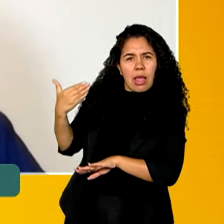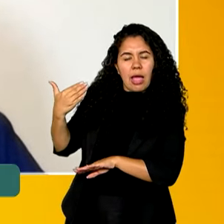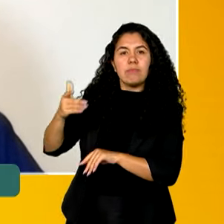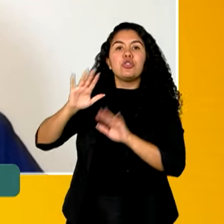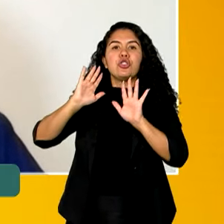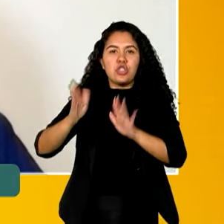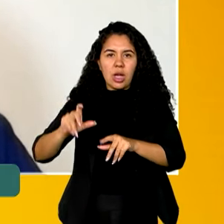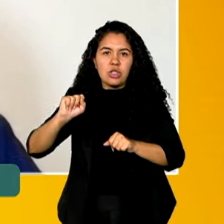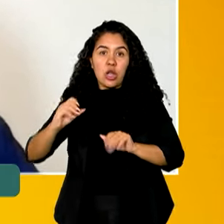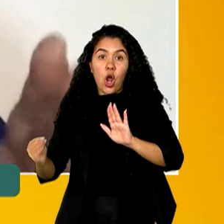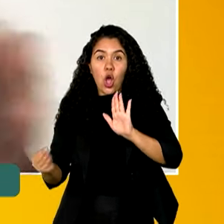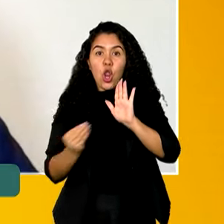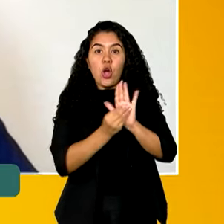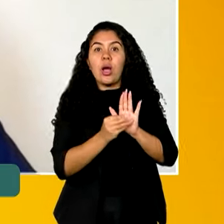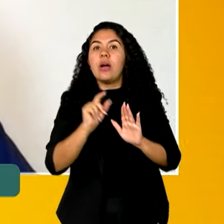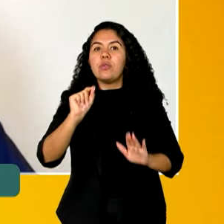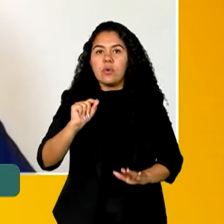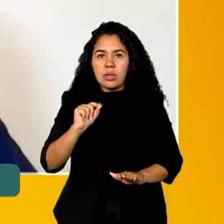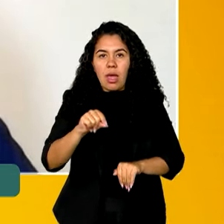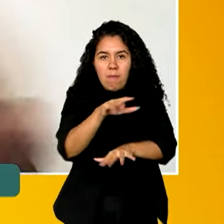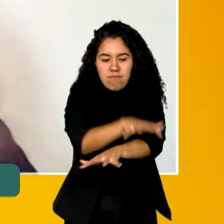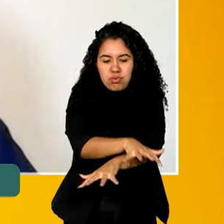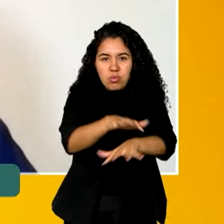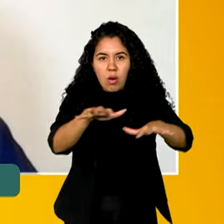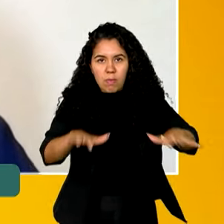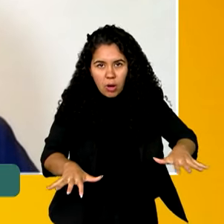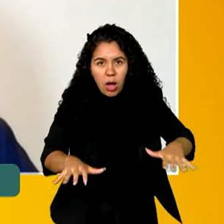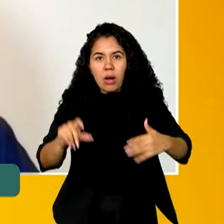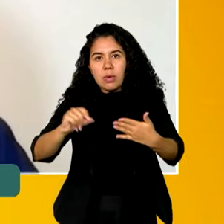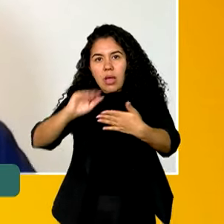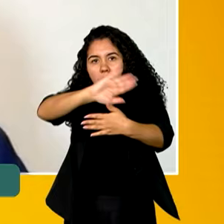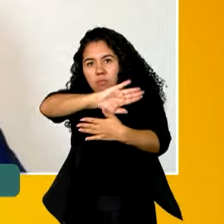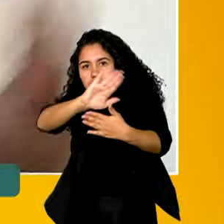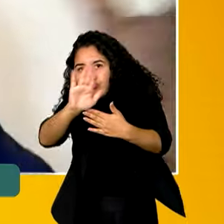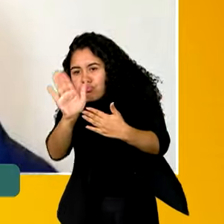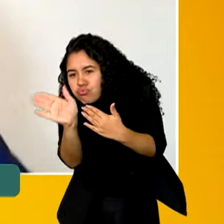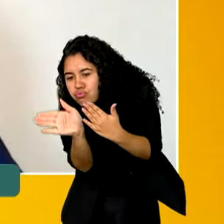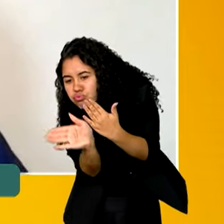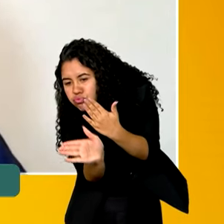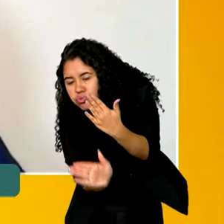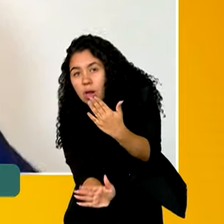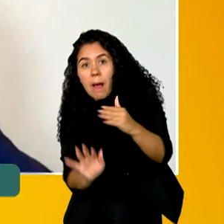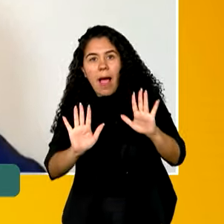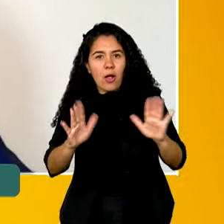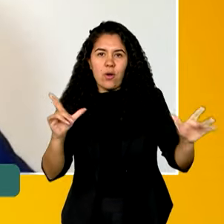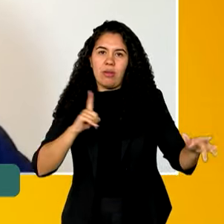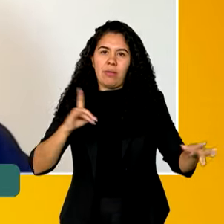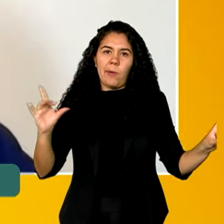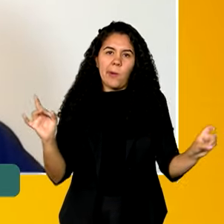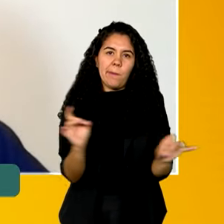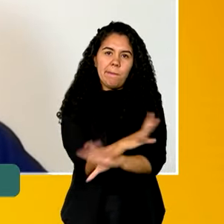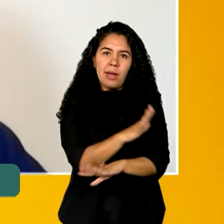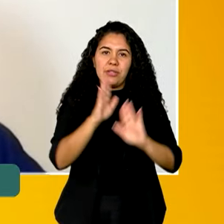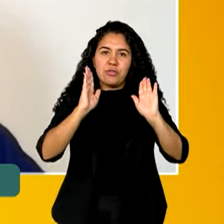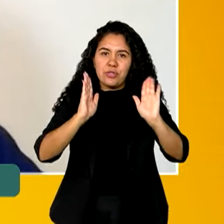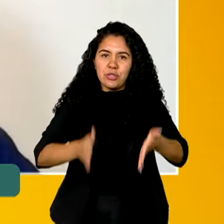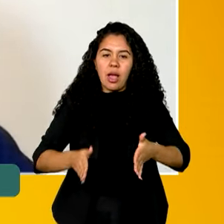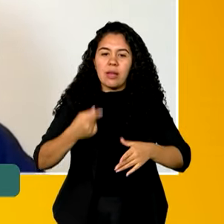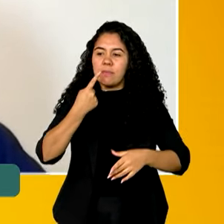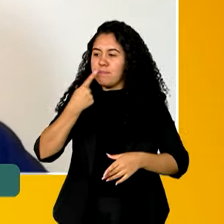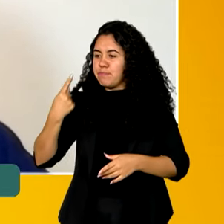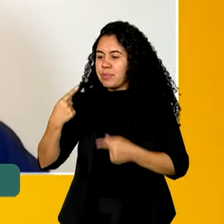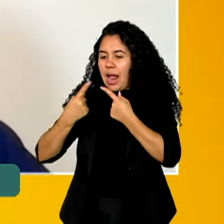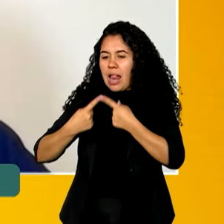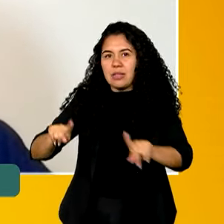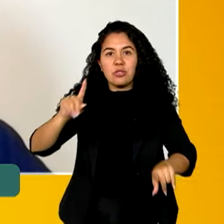biomas do Brasil o sistema costeiro marinho, mas agora ele está completo nesse mapa lançado terça